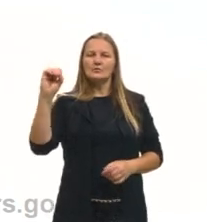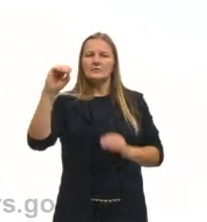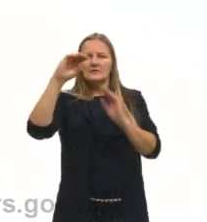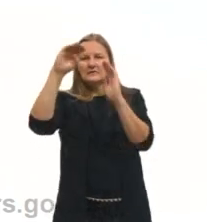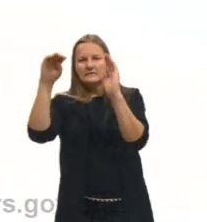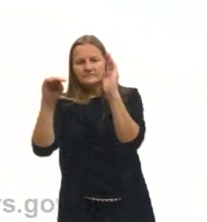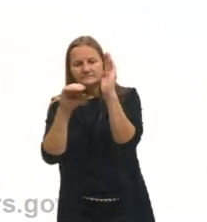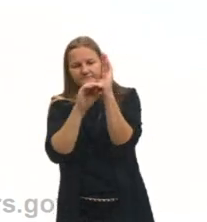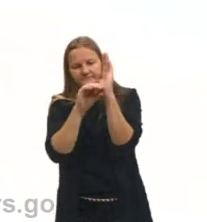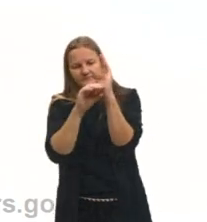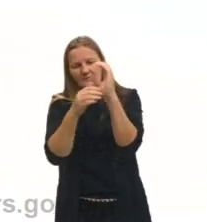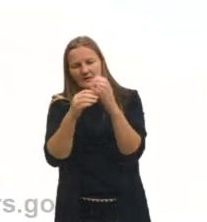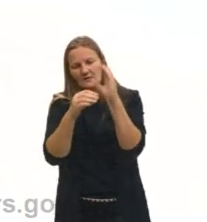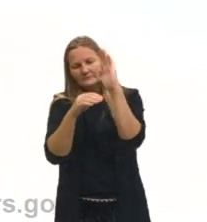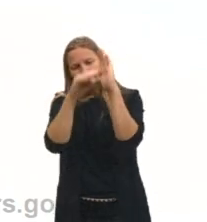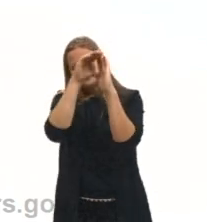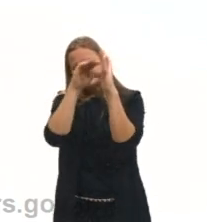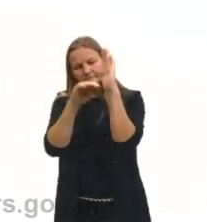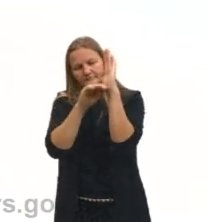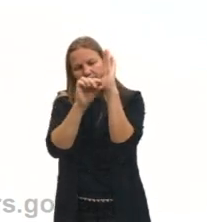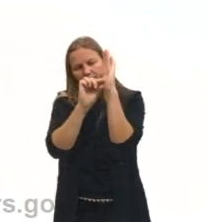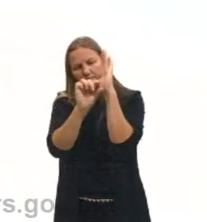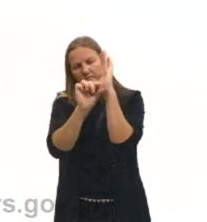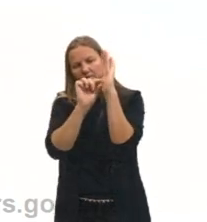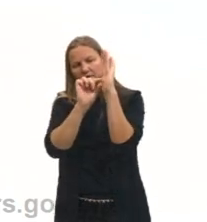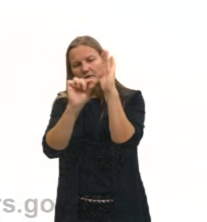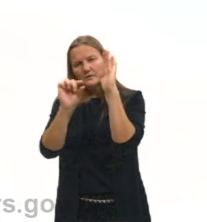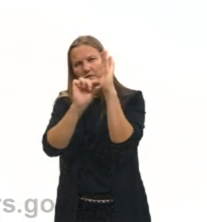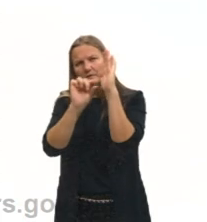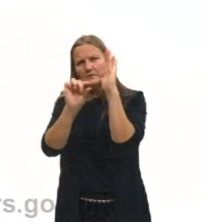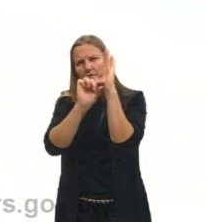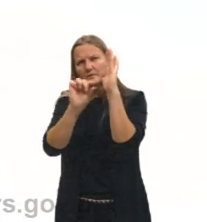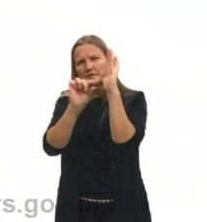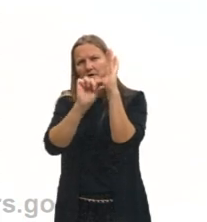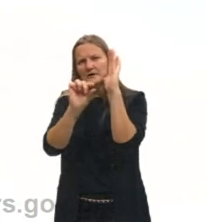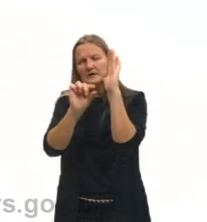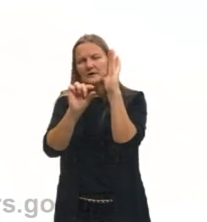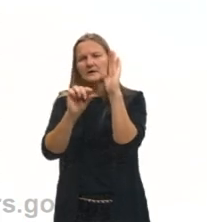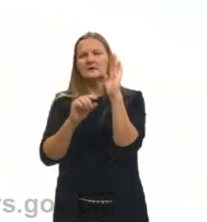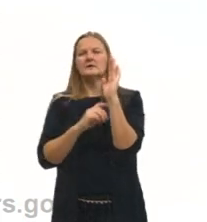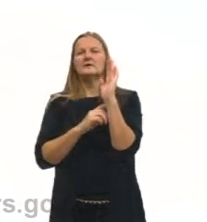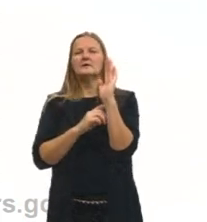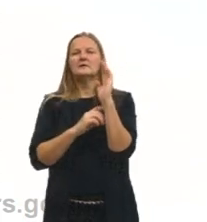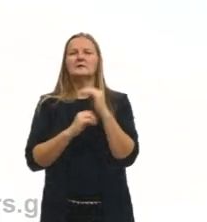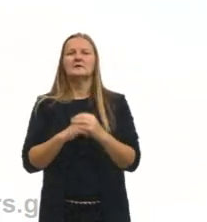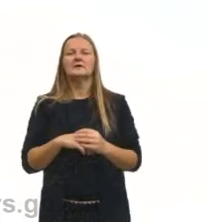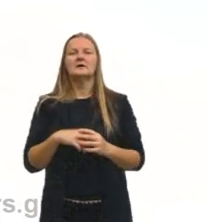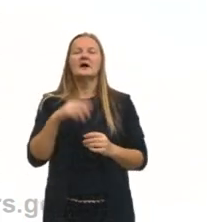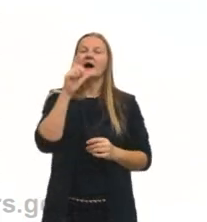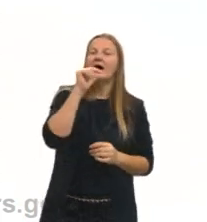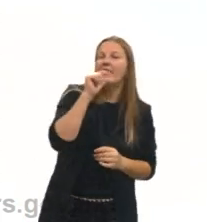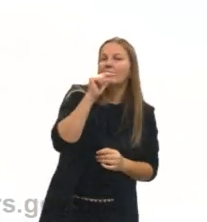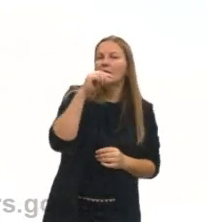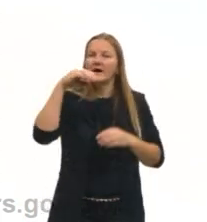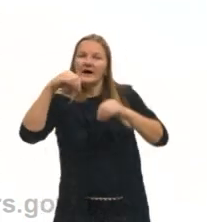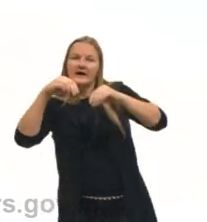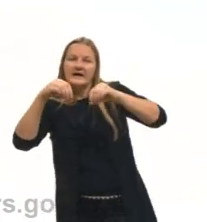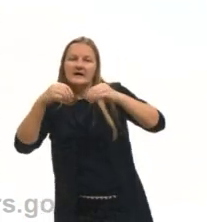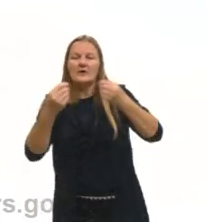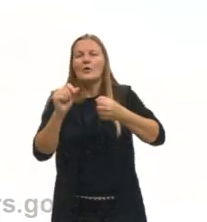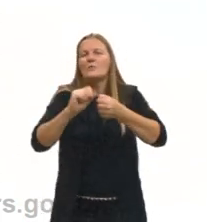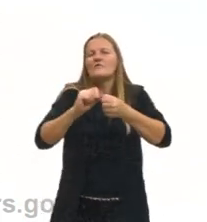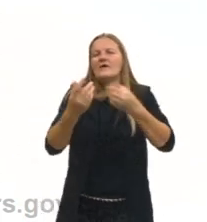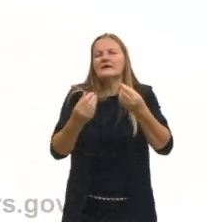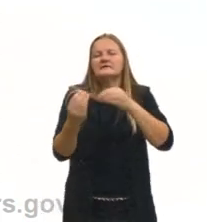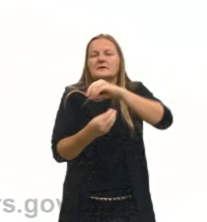E como que a gente pode coletar essa água limpa? Neste caso, estou falando de água e areia. Como que eu posso coletar essa